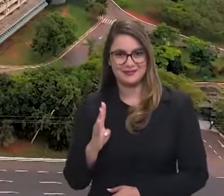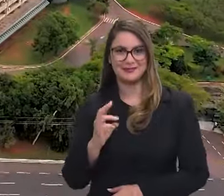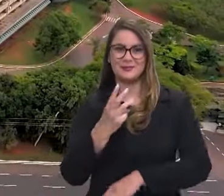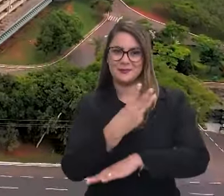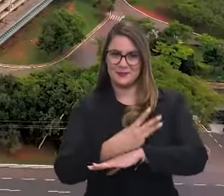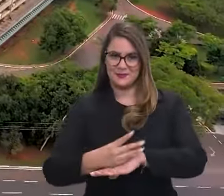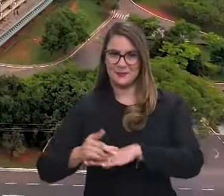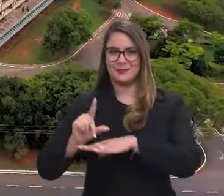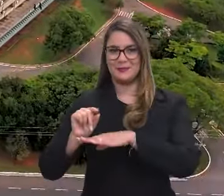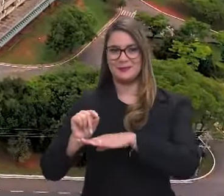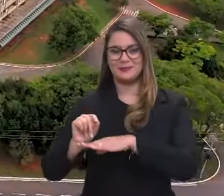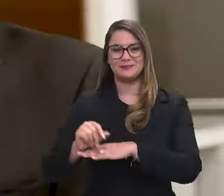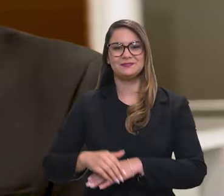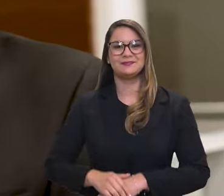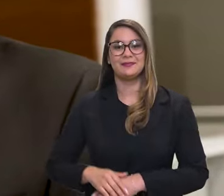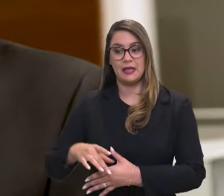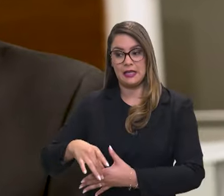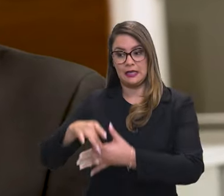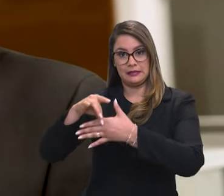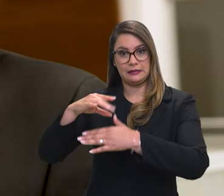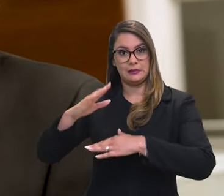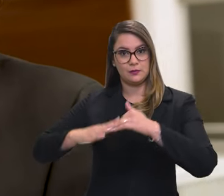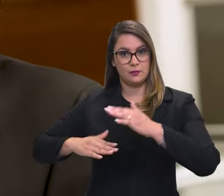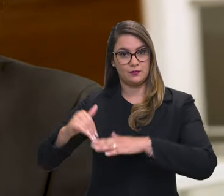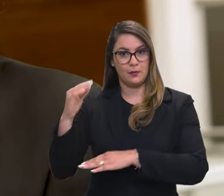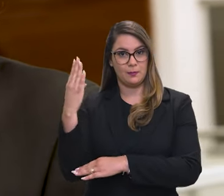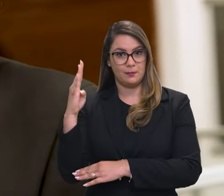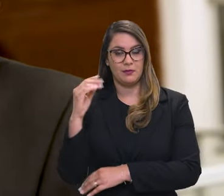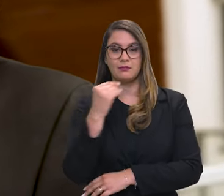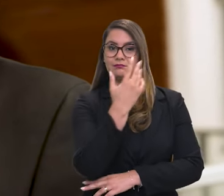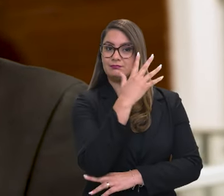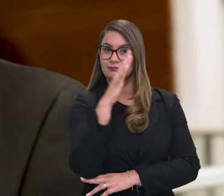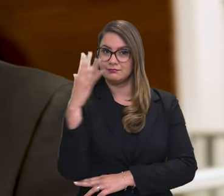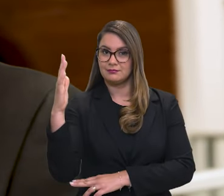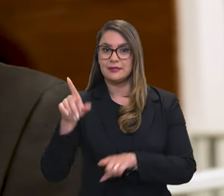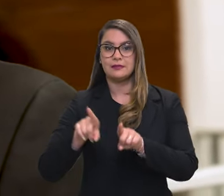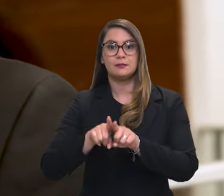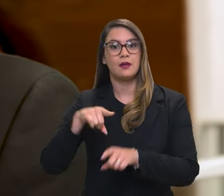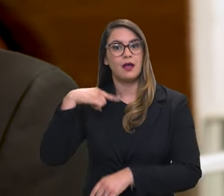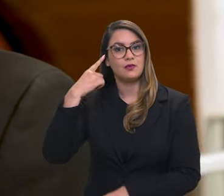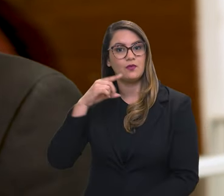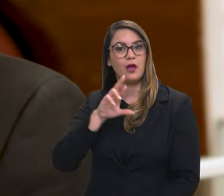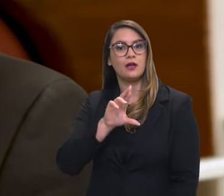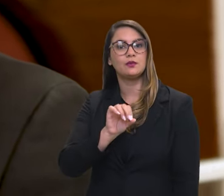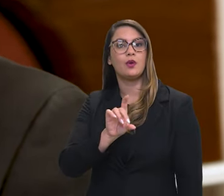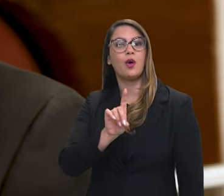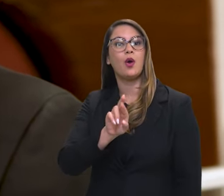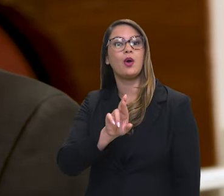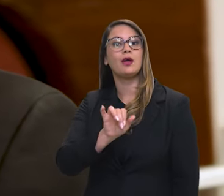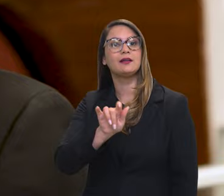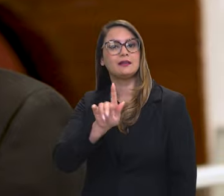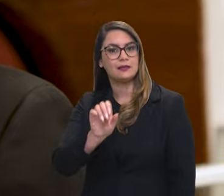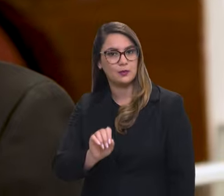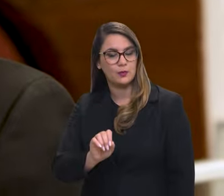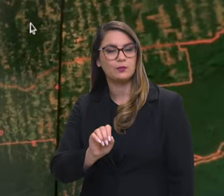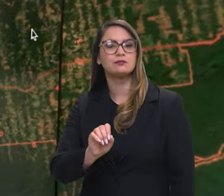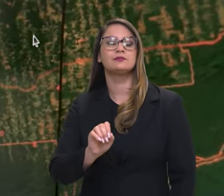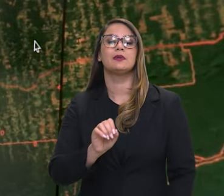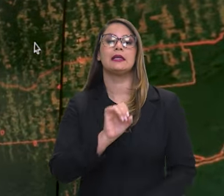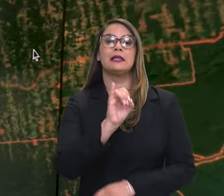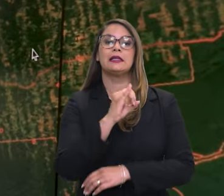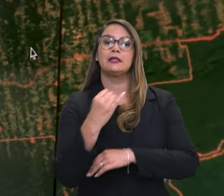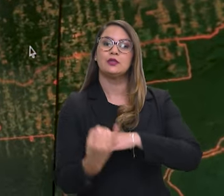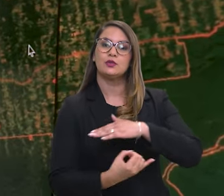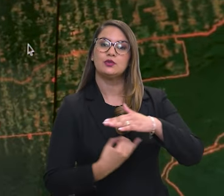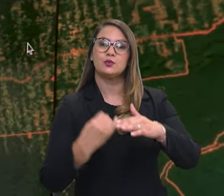do Brasil, o IBAMA. Sob a liderança do biólogo ambientalista e advogado Rodrigo Agostinho, o